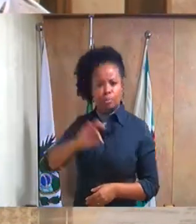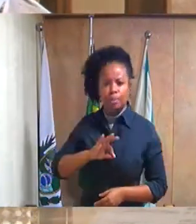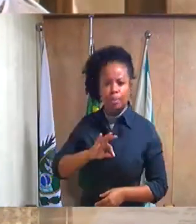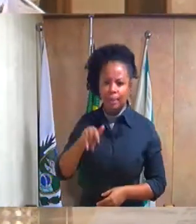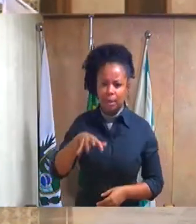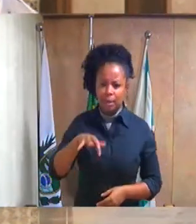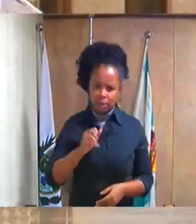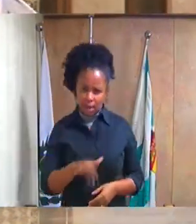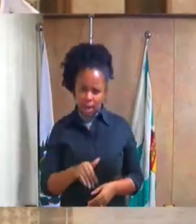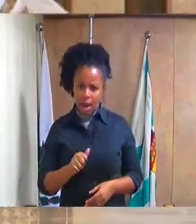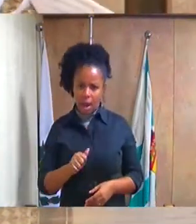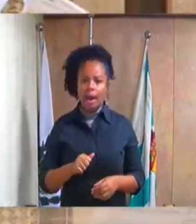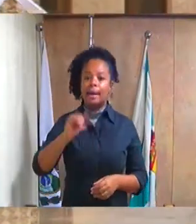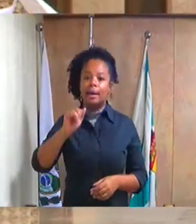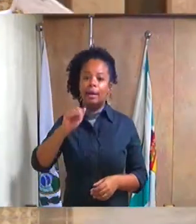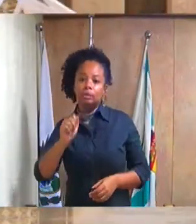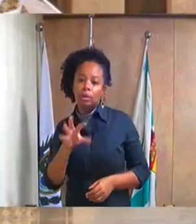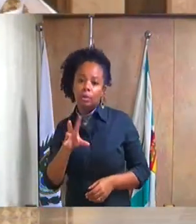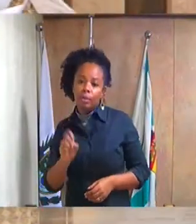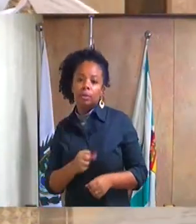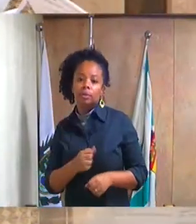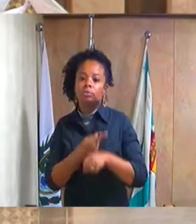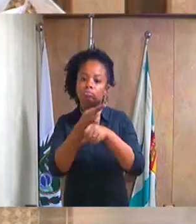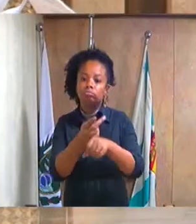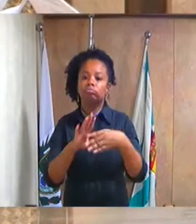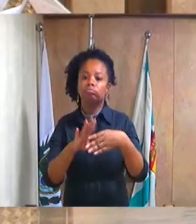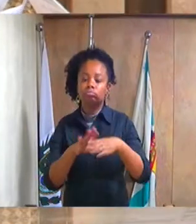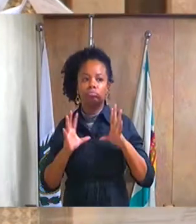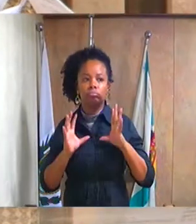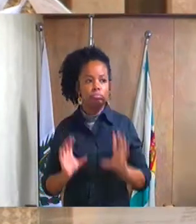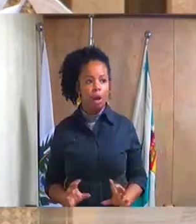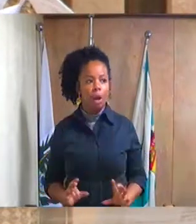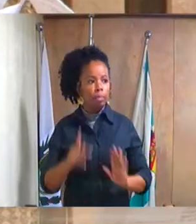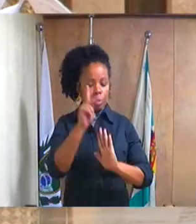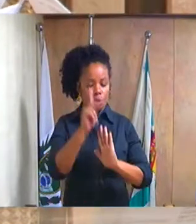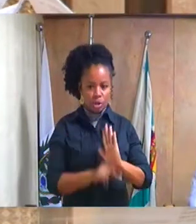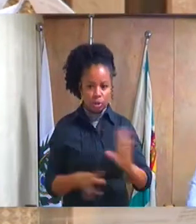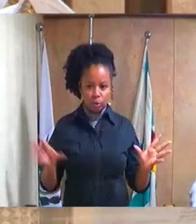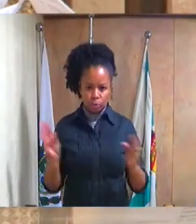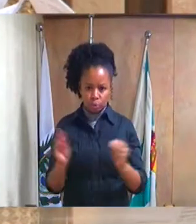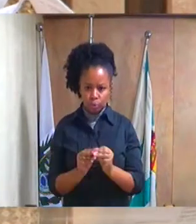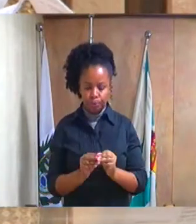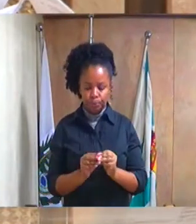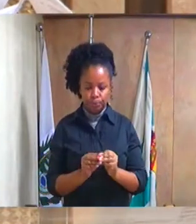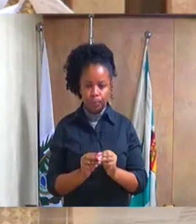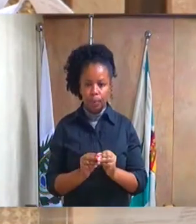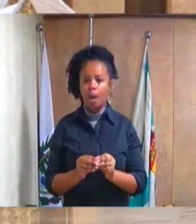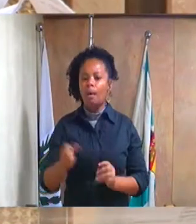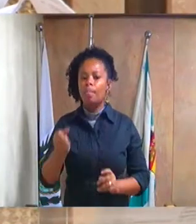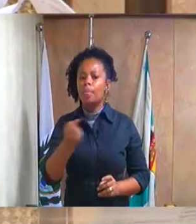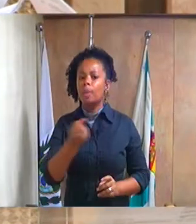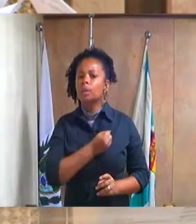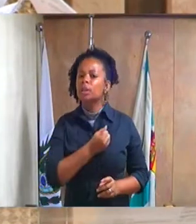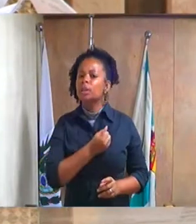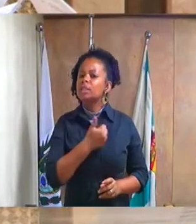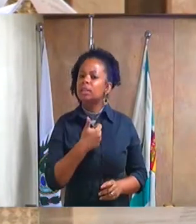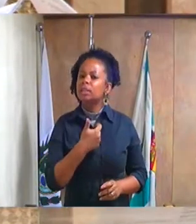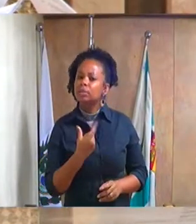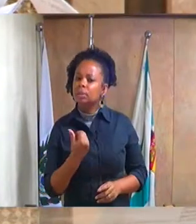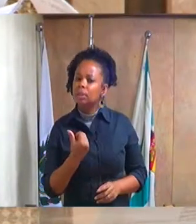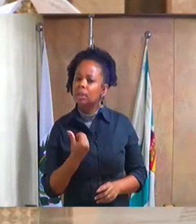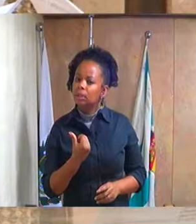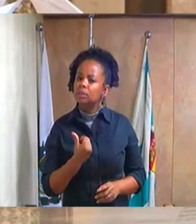Rocha Júnior, o título de cidadania Duque Caxiense. Projeto de resolução, número 126, barra